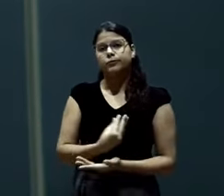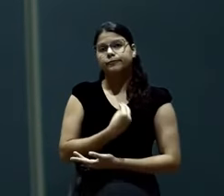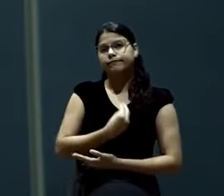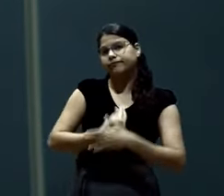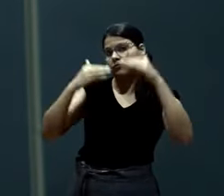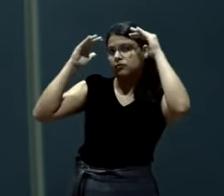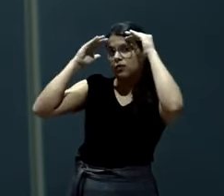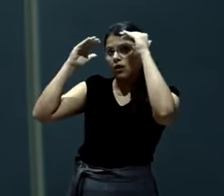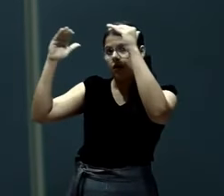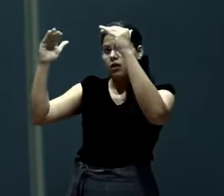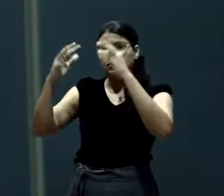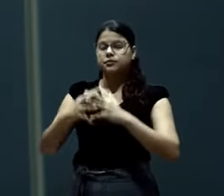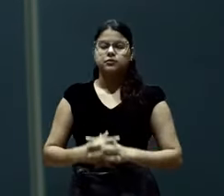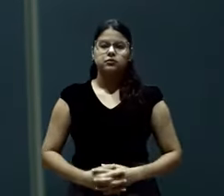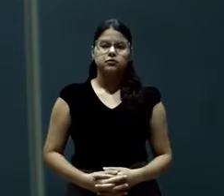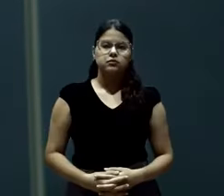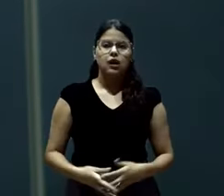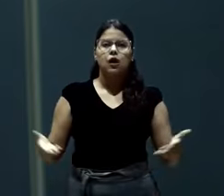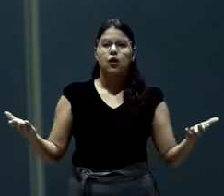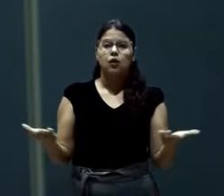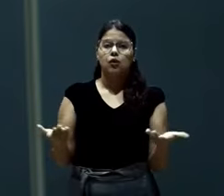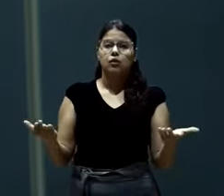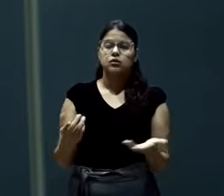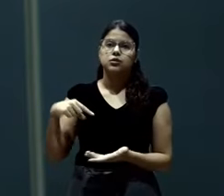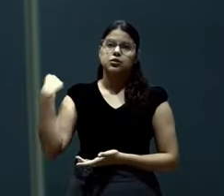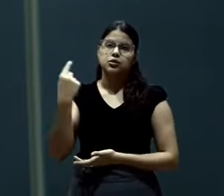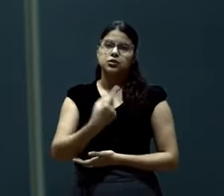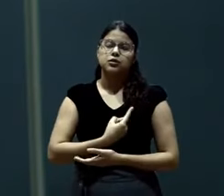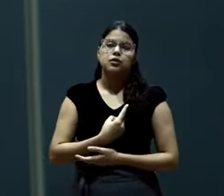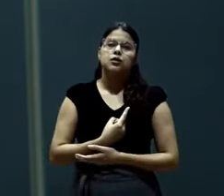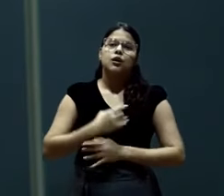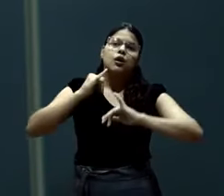Hoje é o dia de nós falarmos um pouco sobre o tema escolhido do ano.